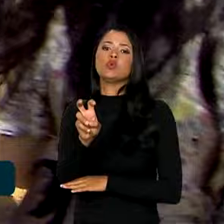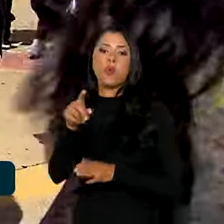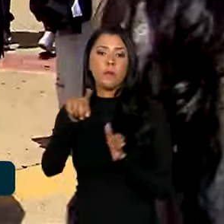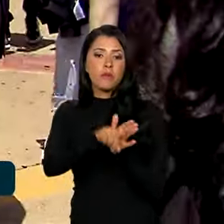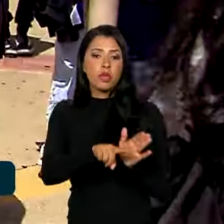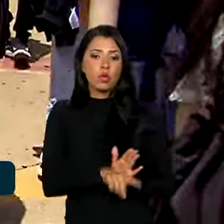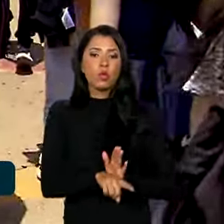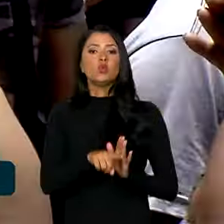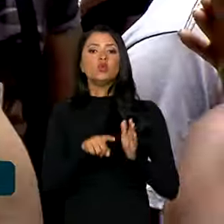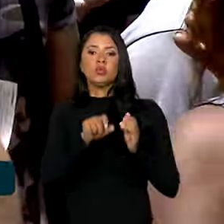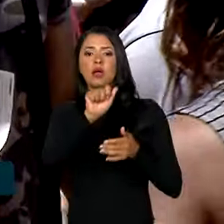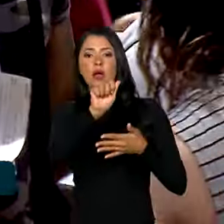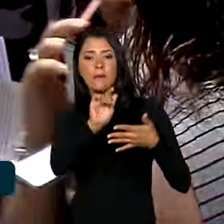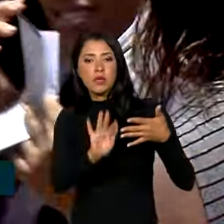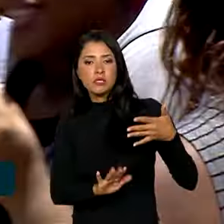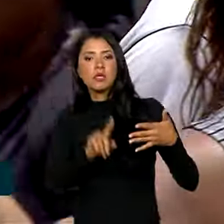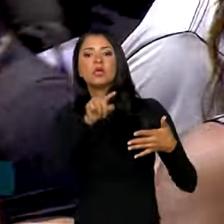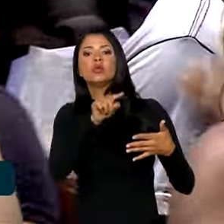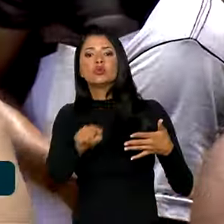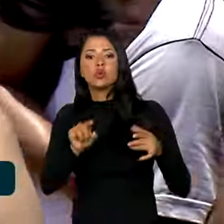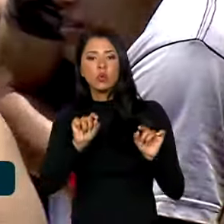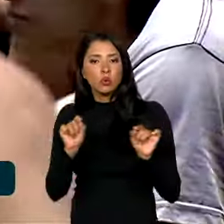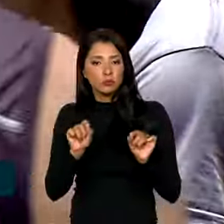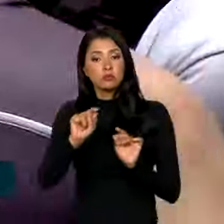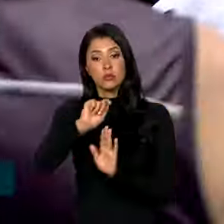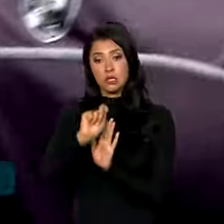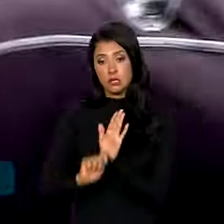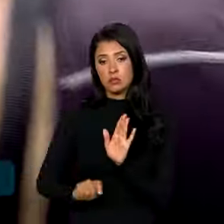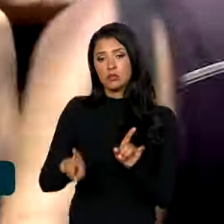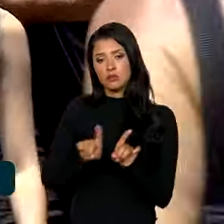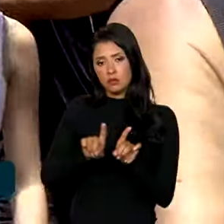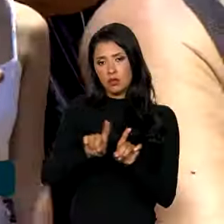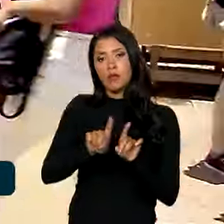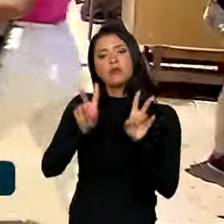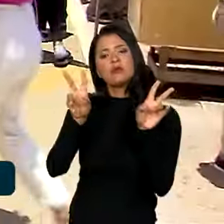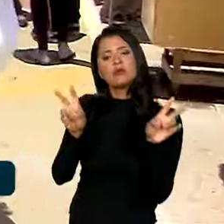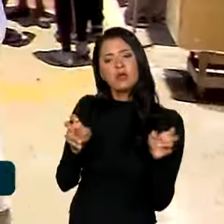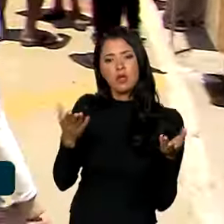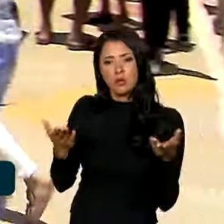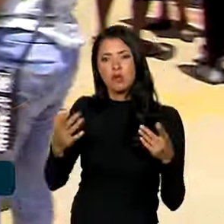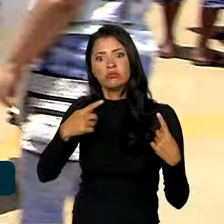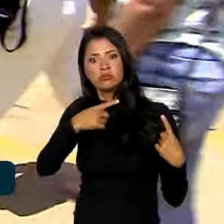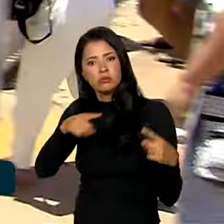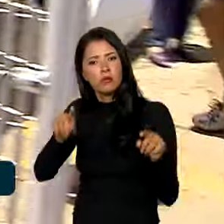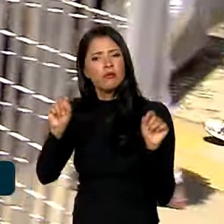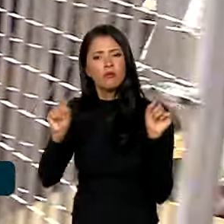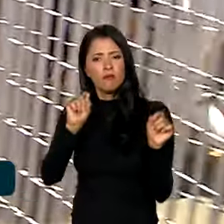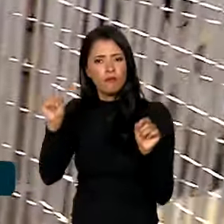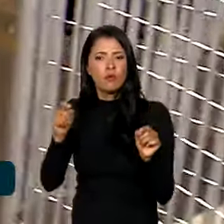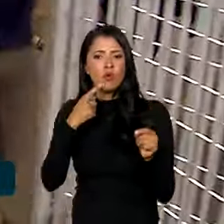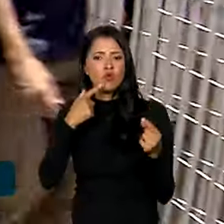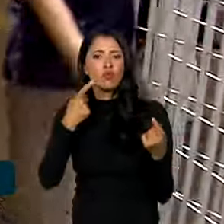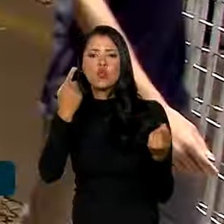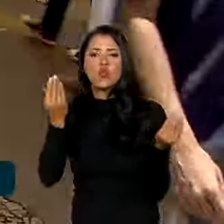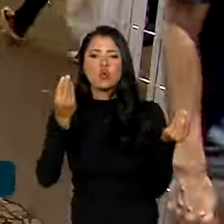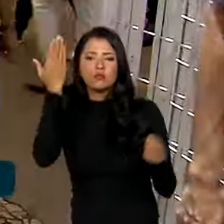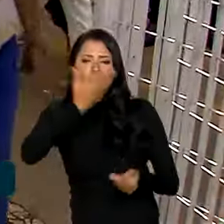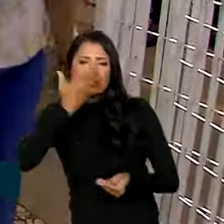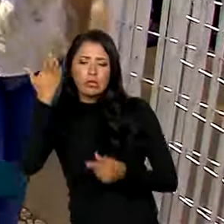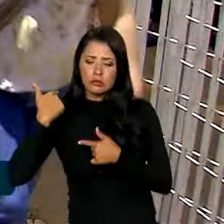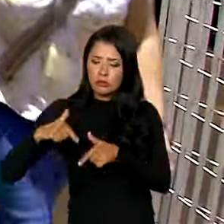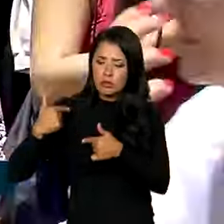de múltipla escolha, além da redação que teve como tema desafios para o enfrentamento da